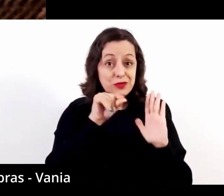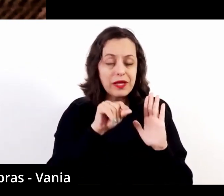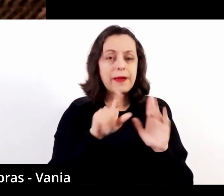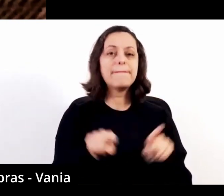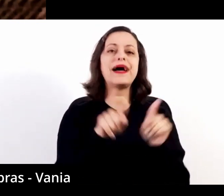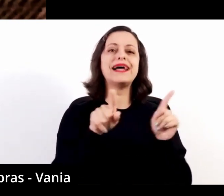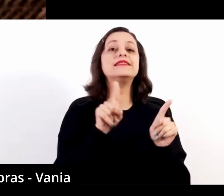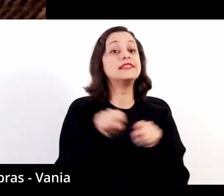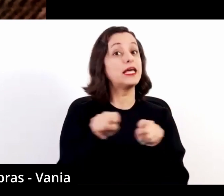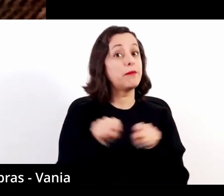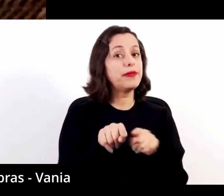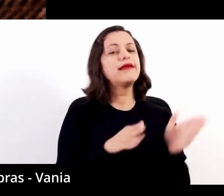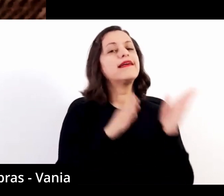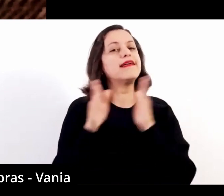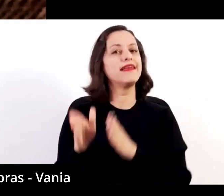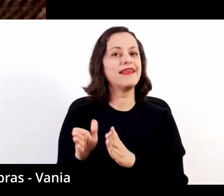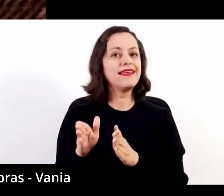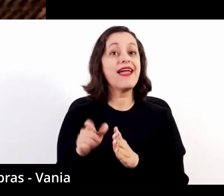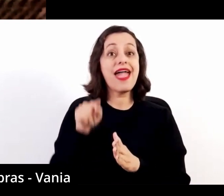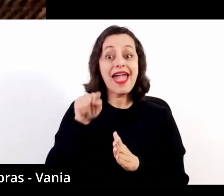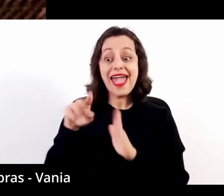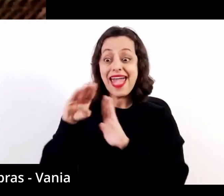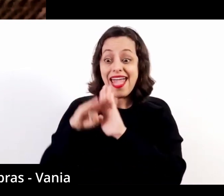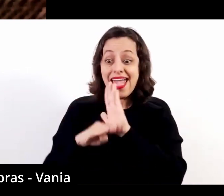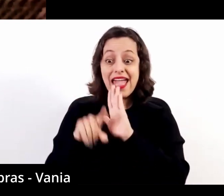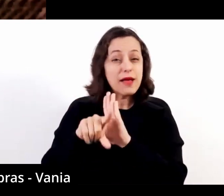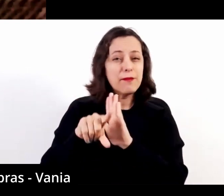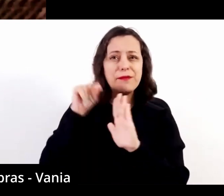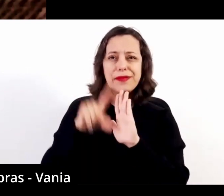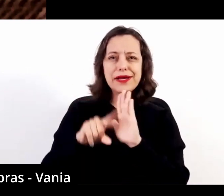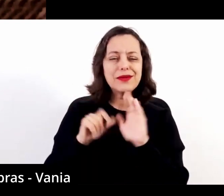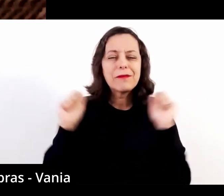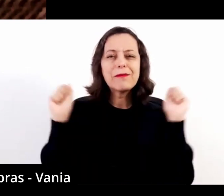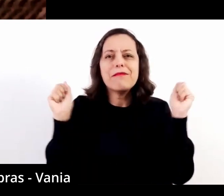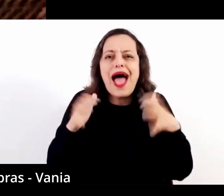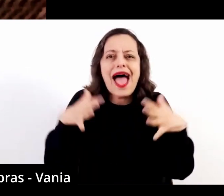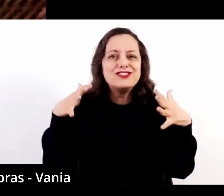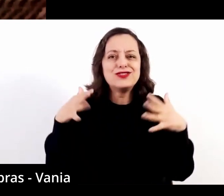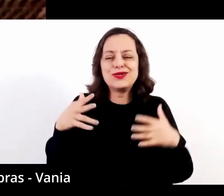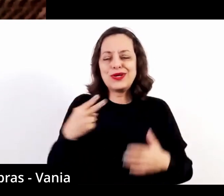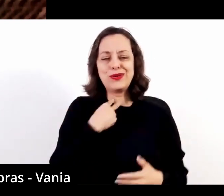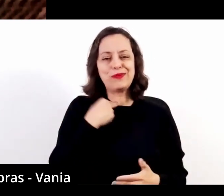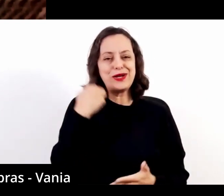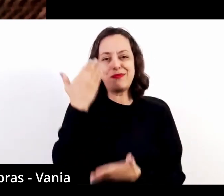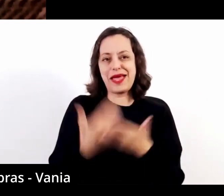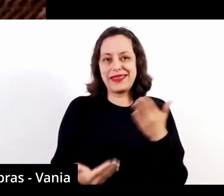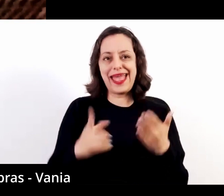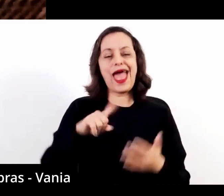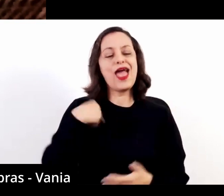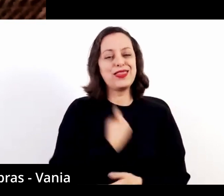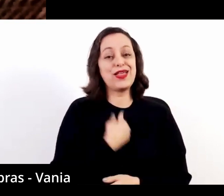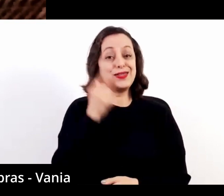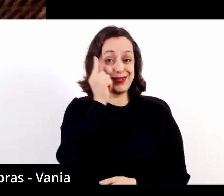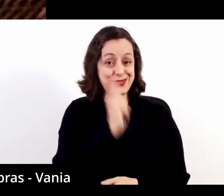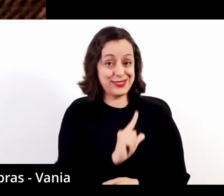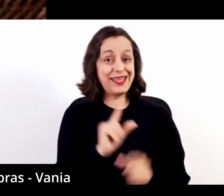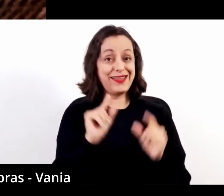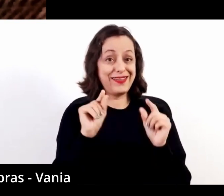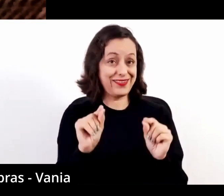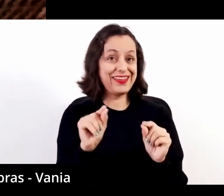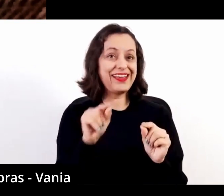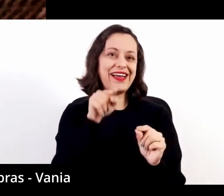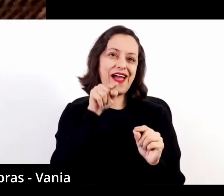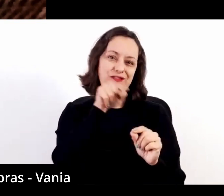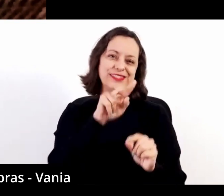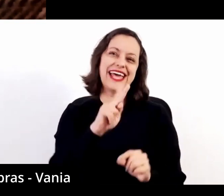Mas, além disso, se soma um repertório absolutamente mágico, imperdível, na qual a gente consegue conjugar,